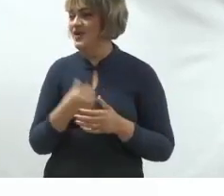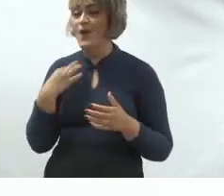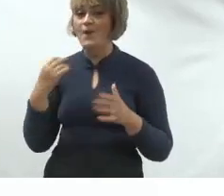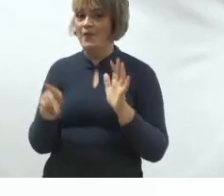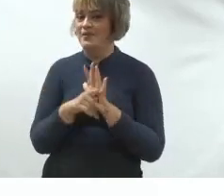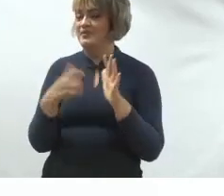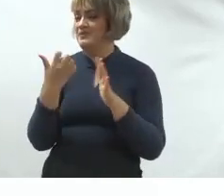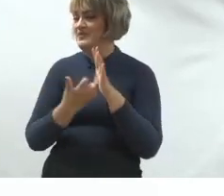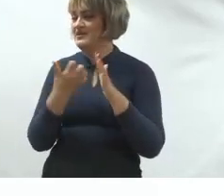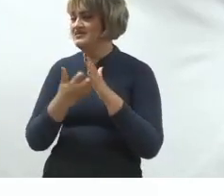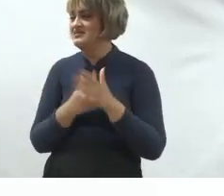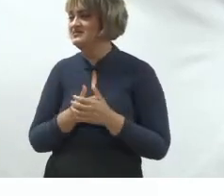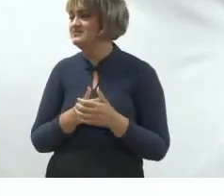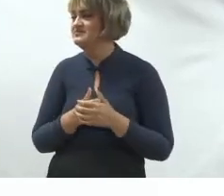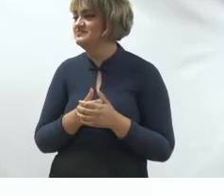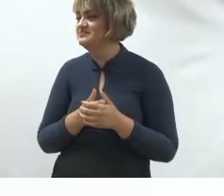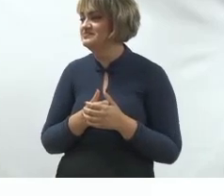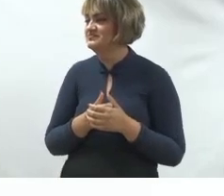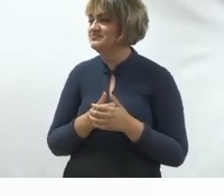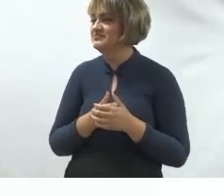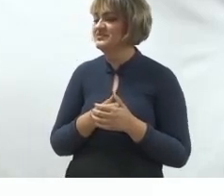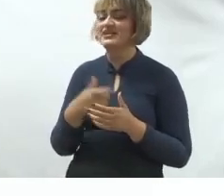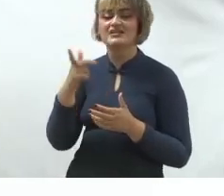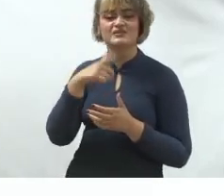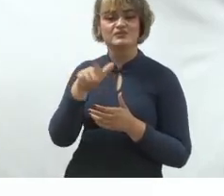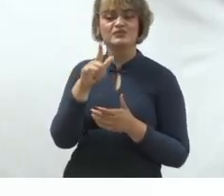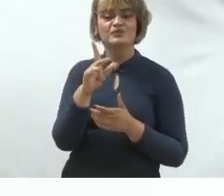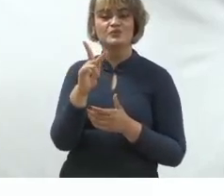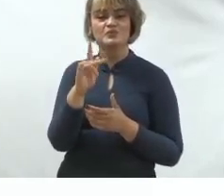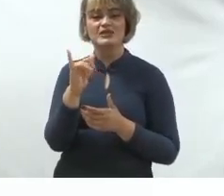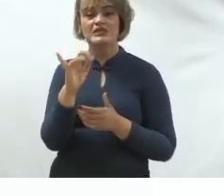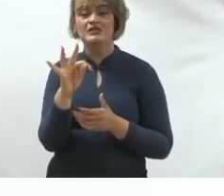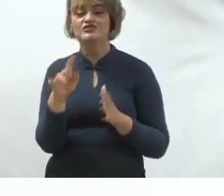E também vem todo o kit escolar.